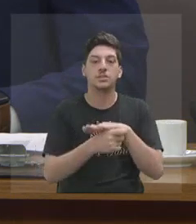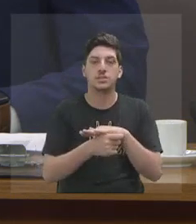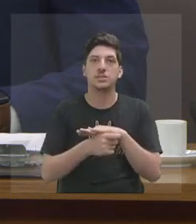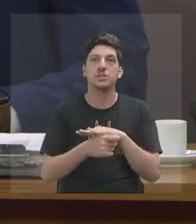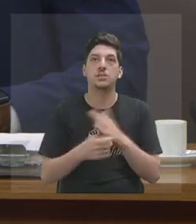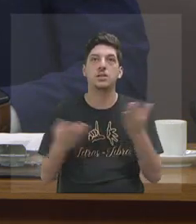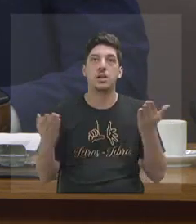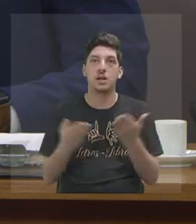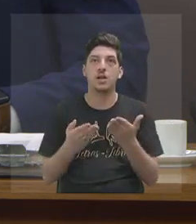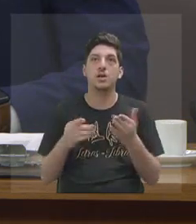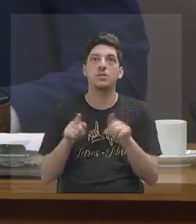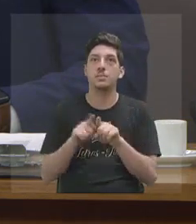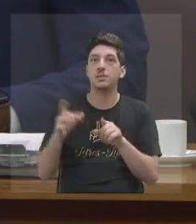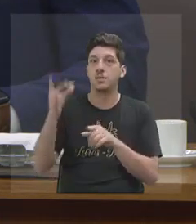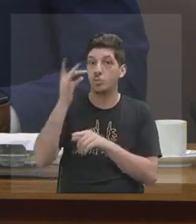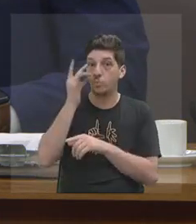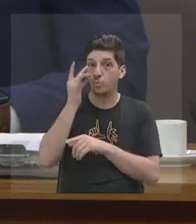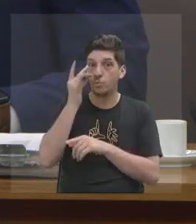Agora, muito no Ao Vivo também,